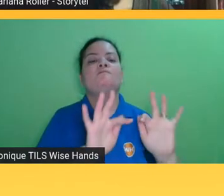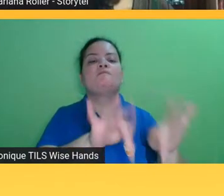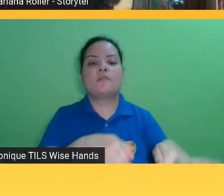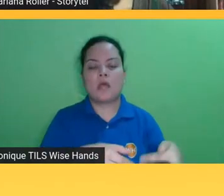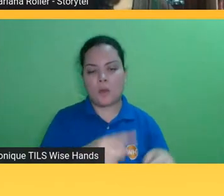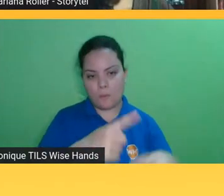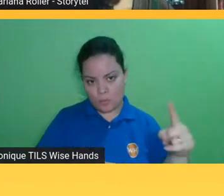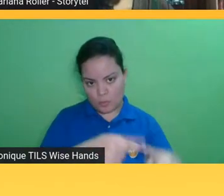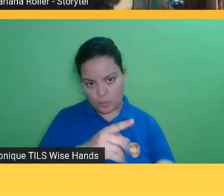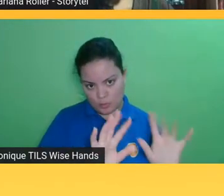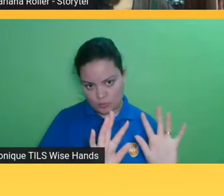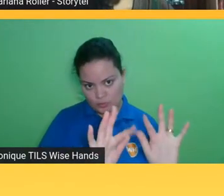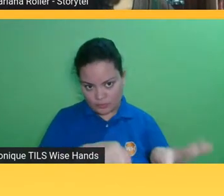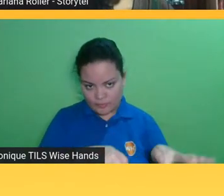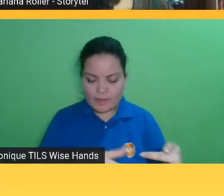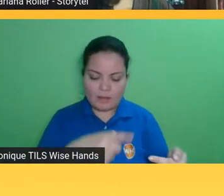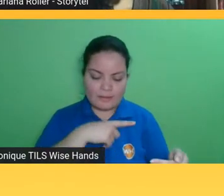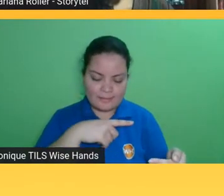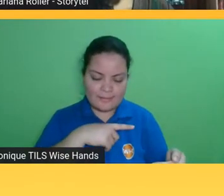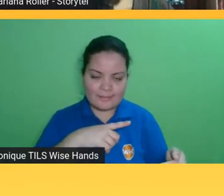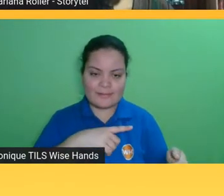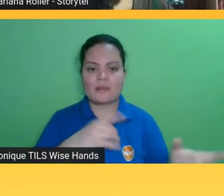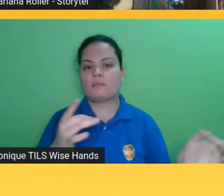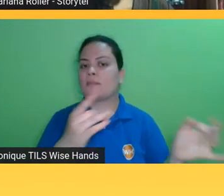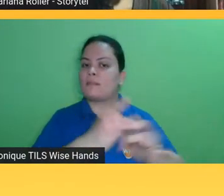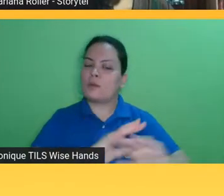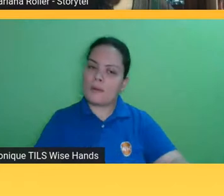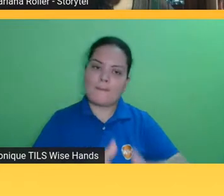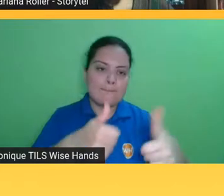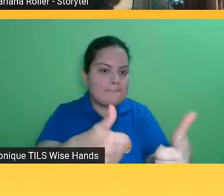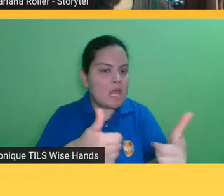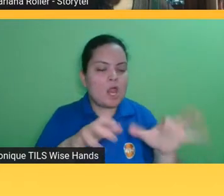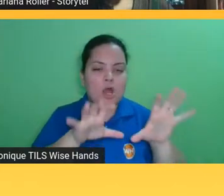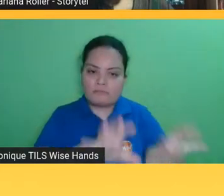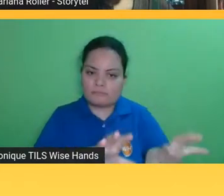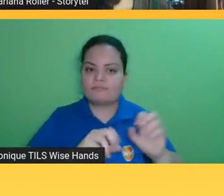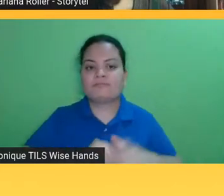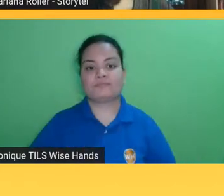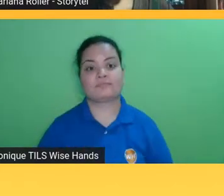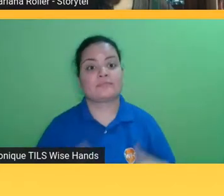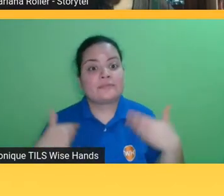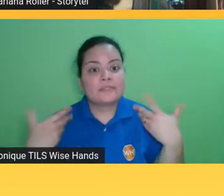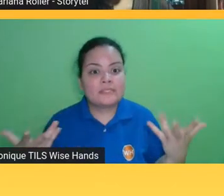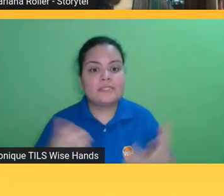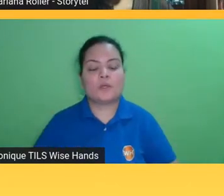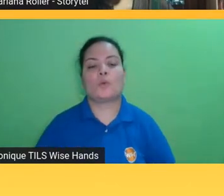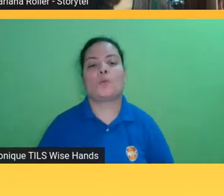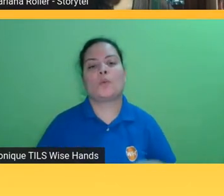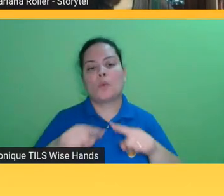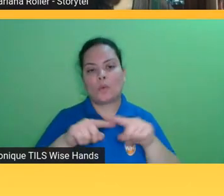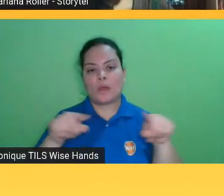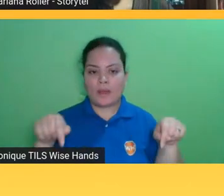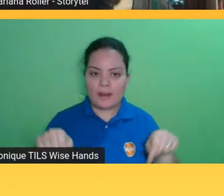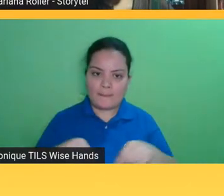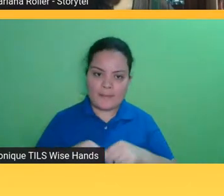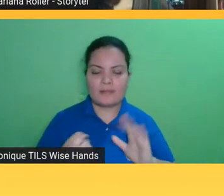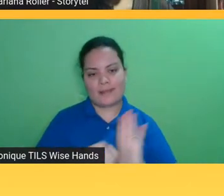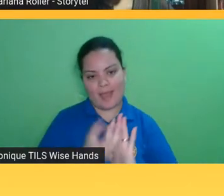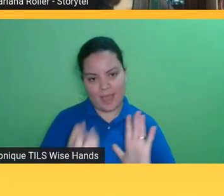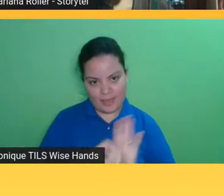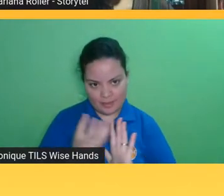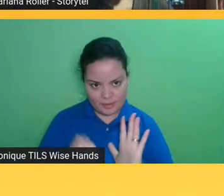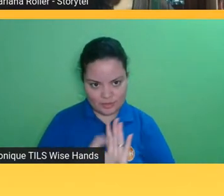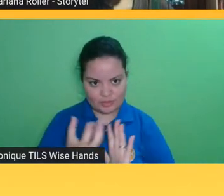possível de produzir o livro digital da melhor maneira o departamento editorial claro está cada vez mais